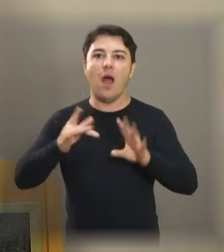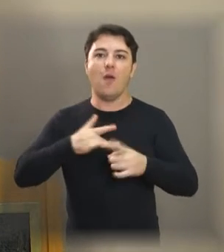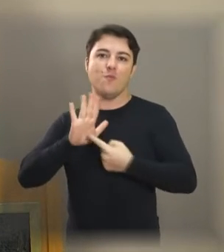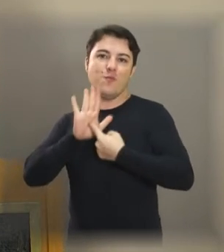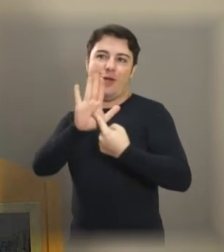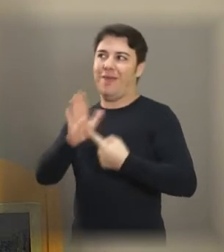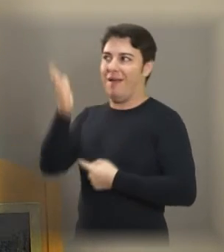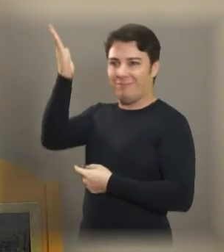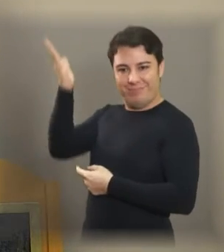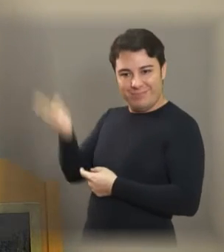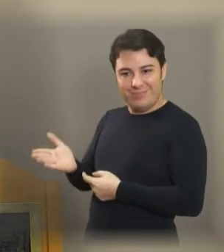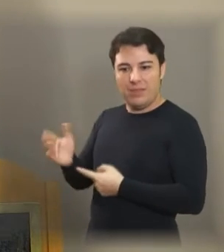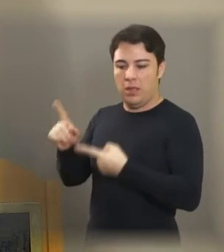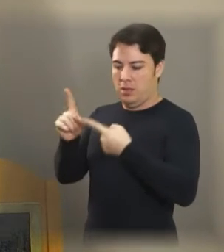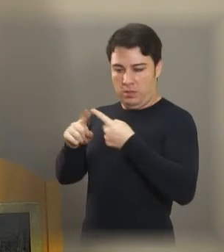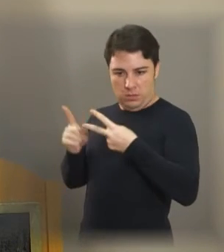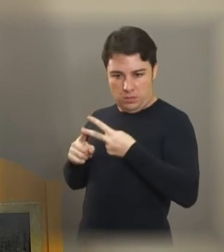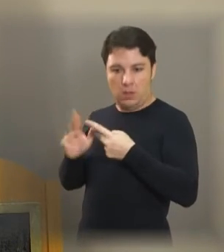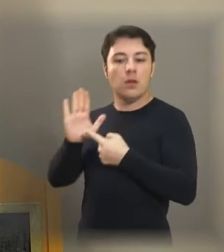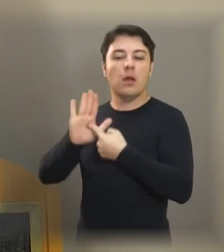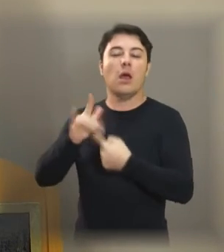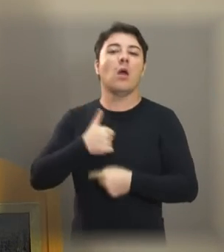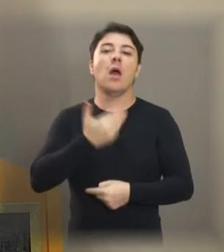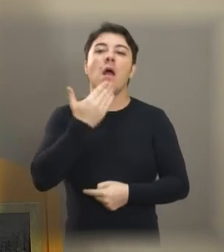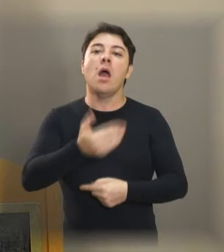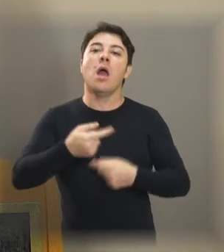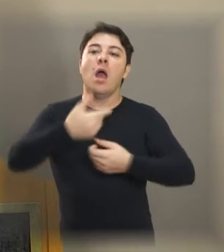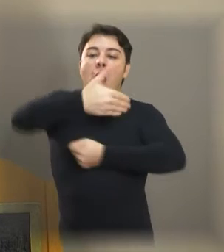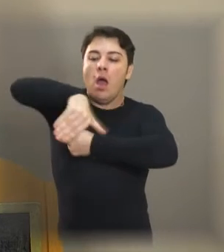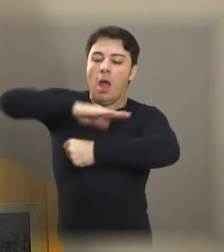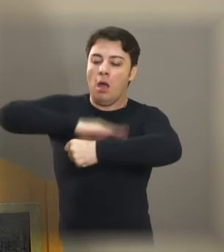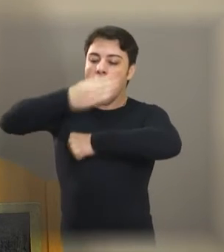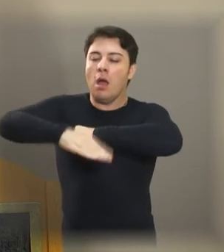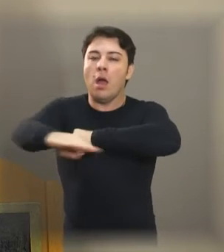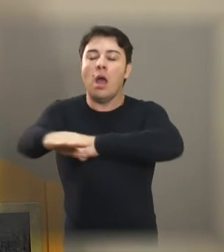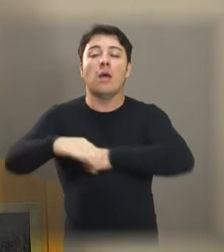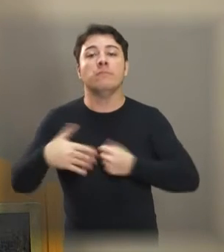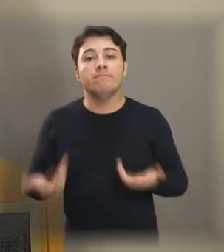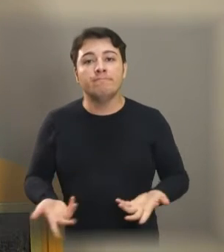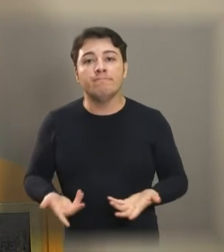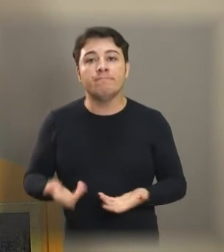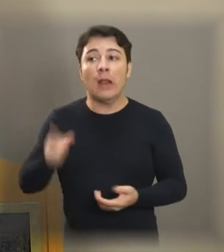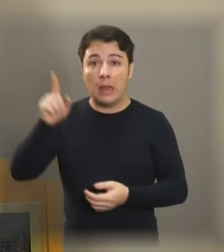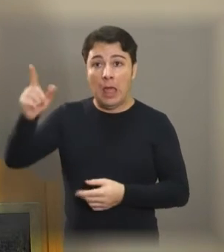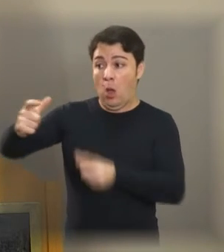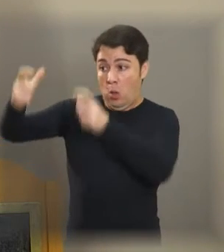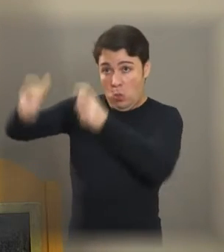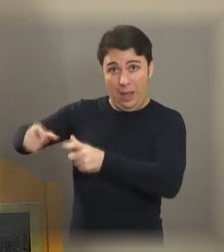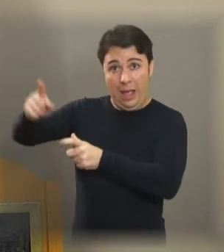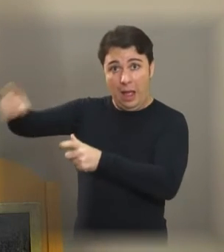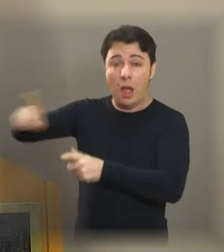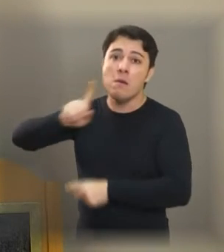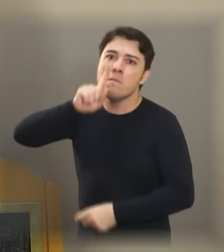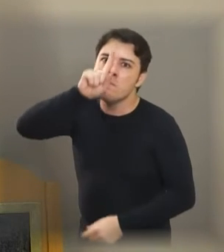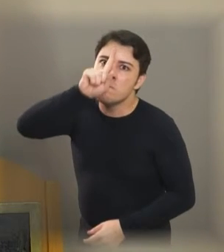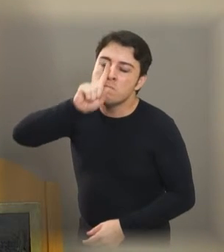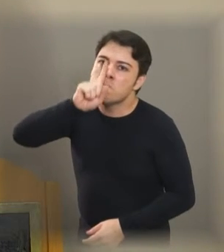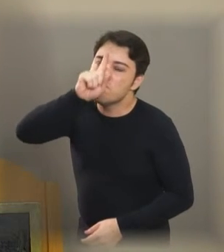porque você pede uma lombada num lugar perigoso,